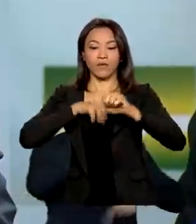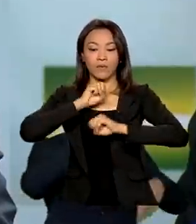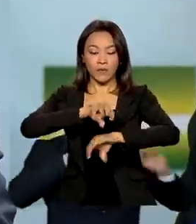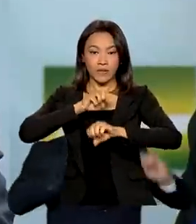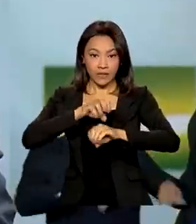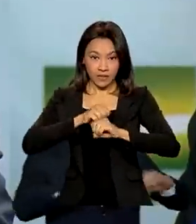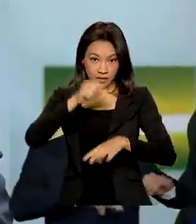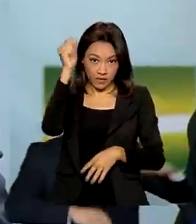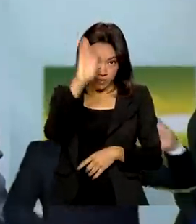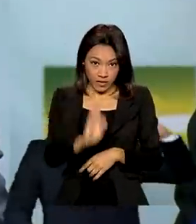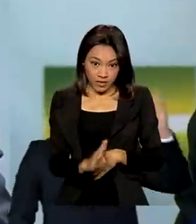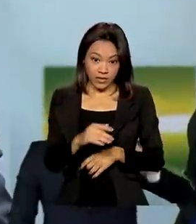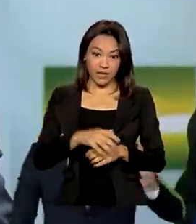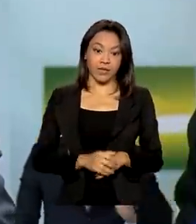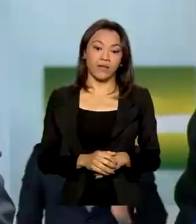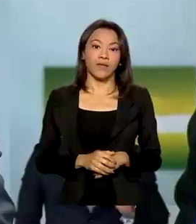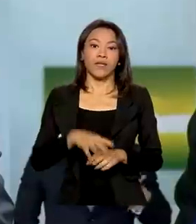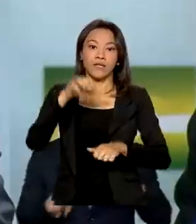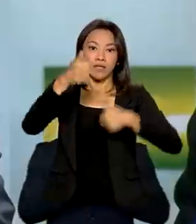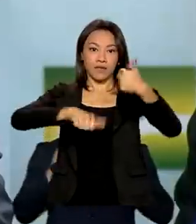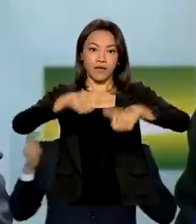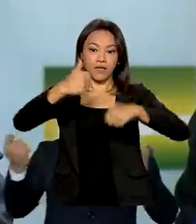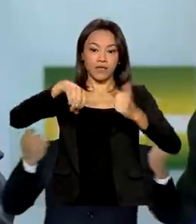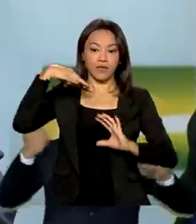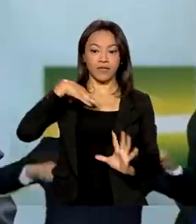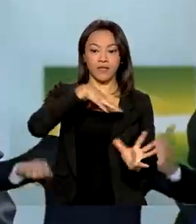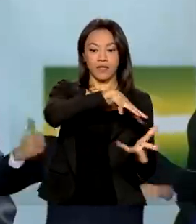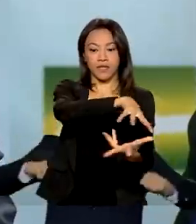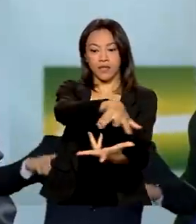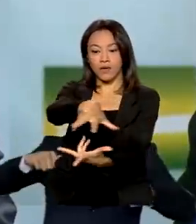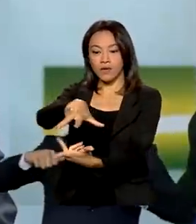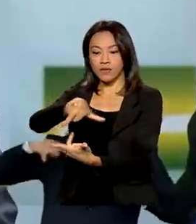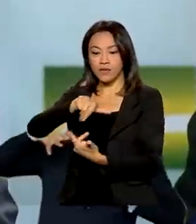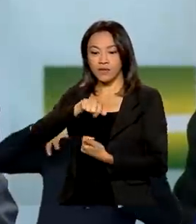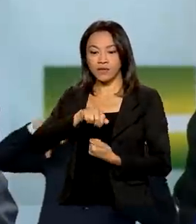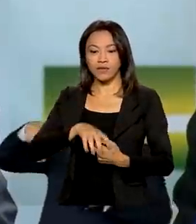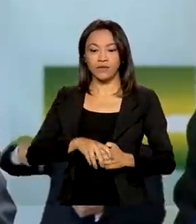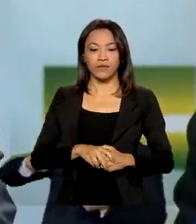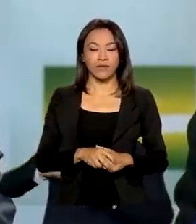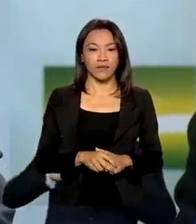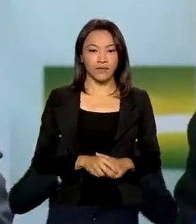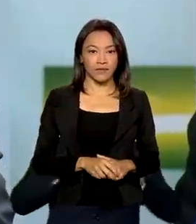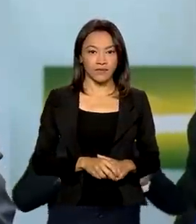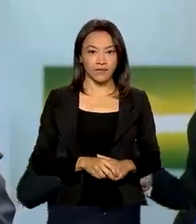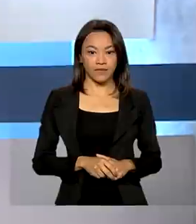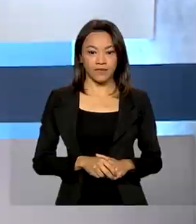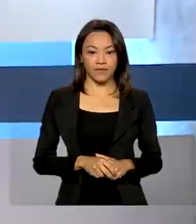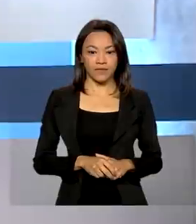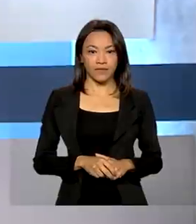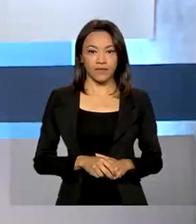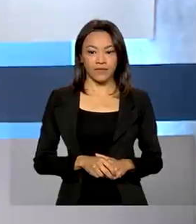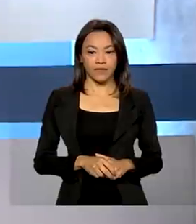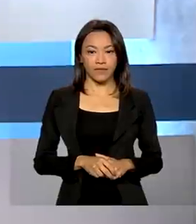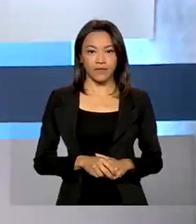das avaliações internacionais e da reforma do ensino médio.